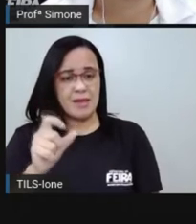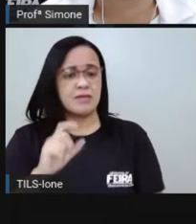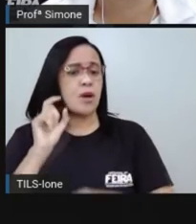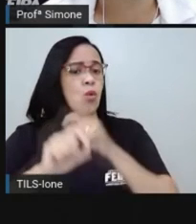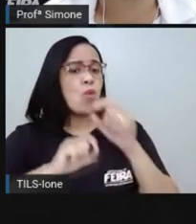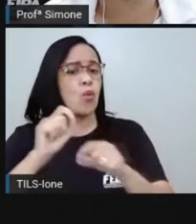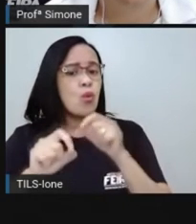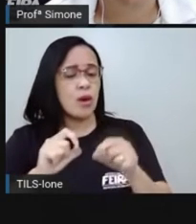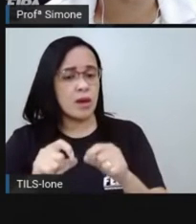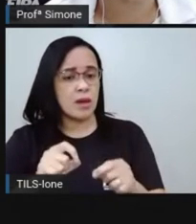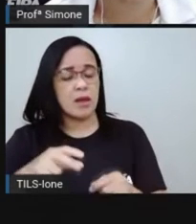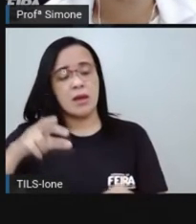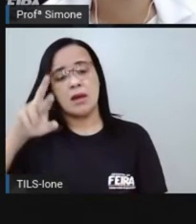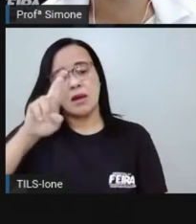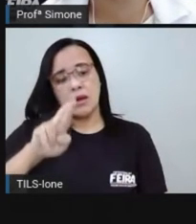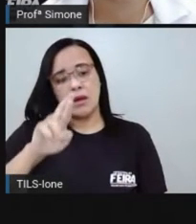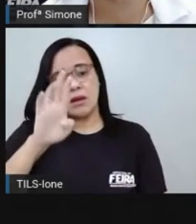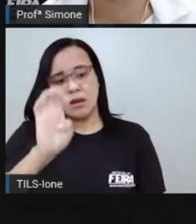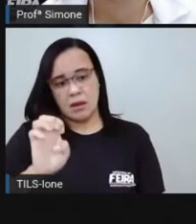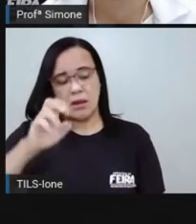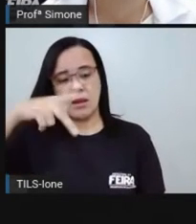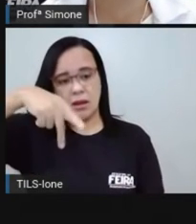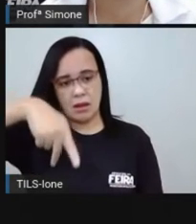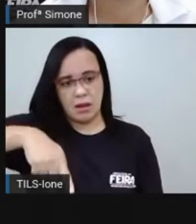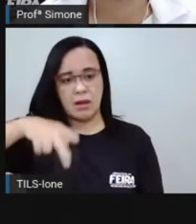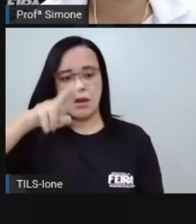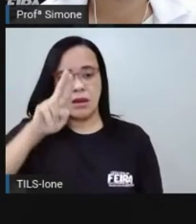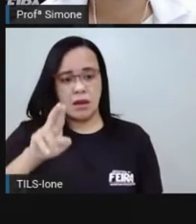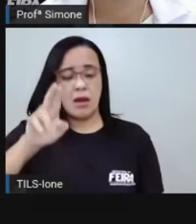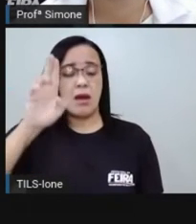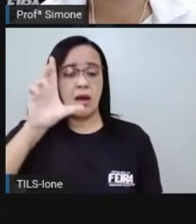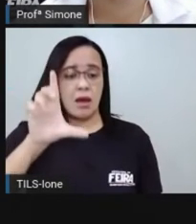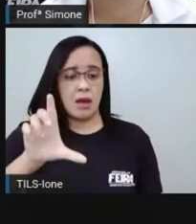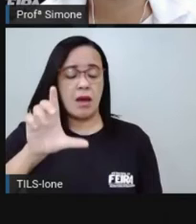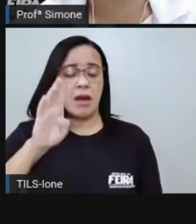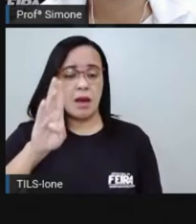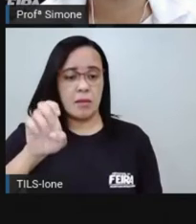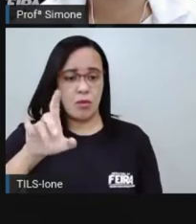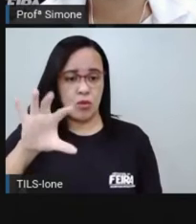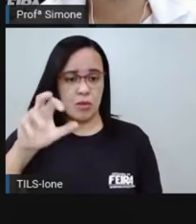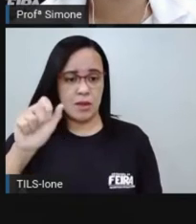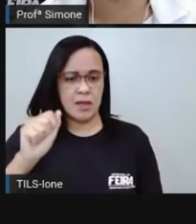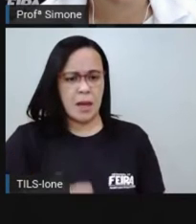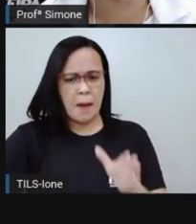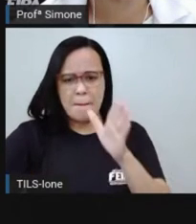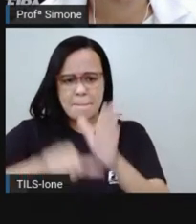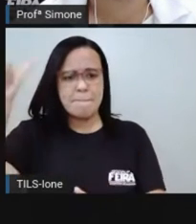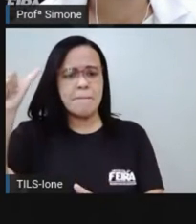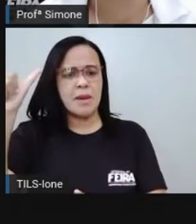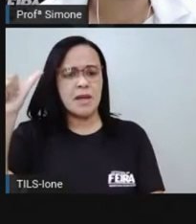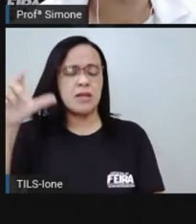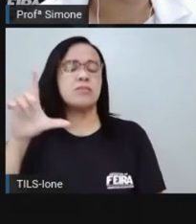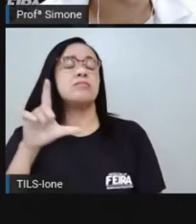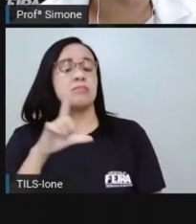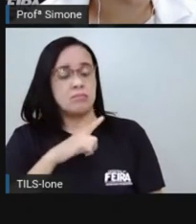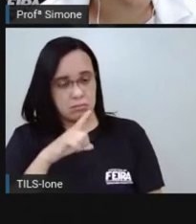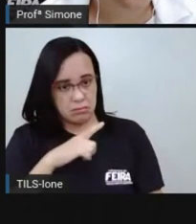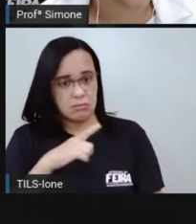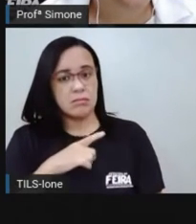interesse comum de todos? Pois é, os brasileiros experimentaram isso pela primeira vez de